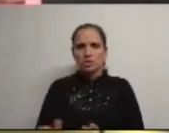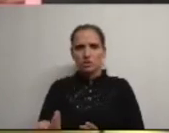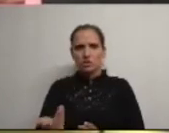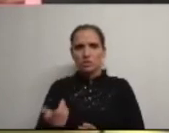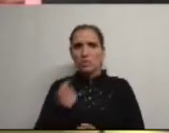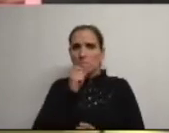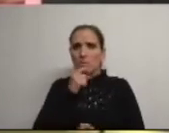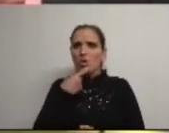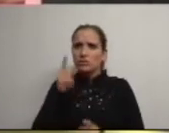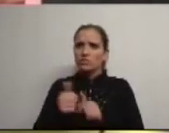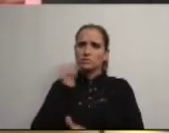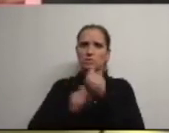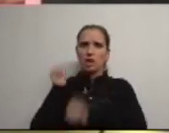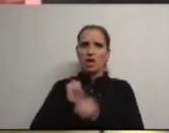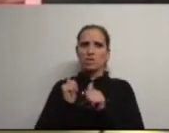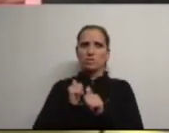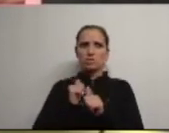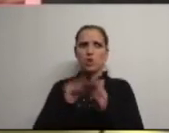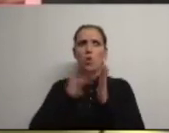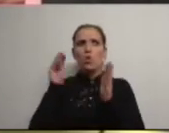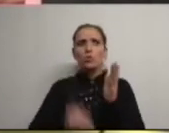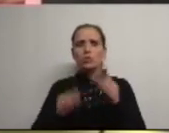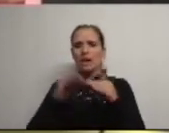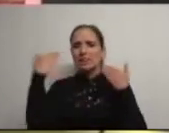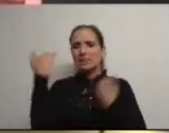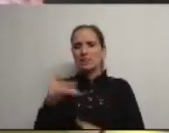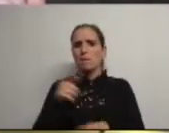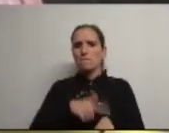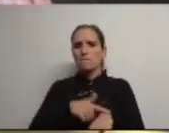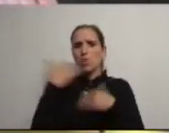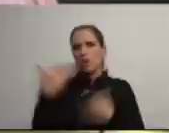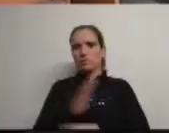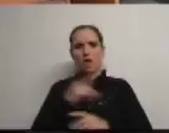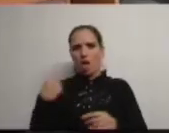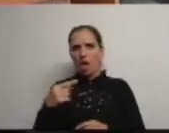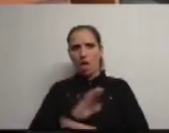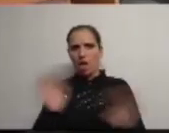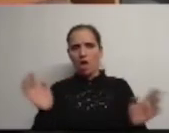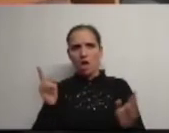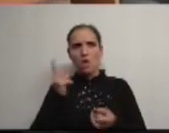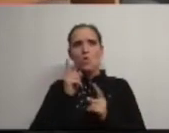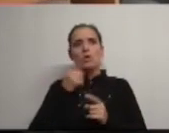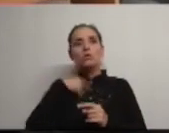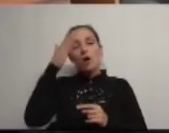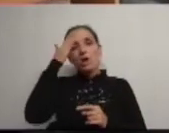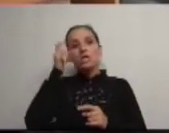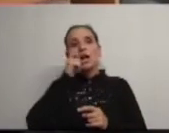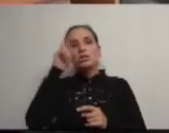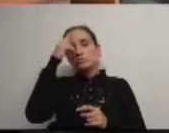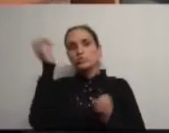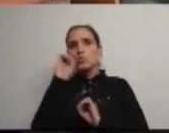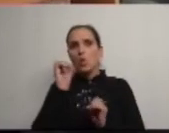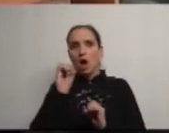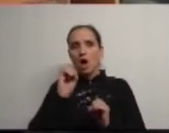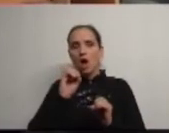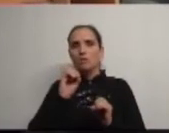pode voltar atrás é um contrato por um tempo limitado aquilo que eu acho é que quem não arriscar ok